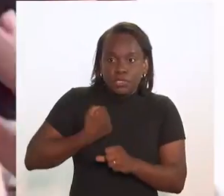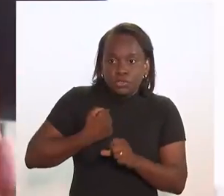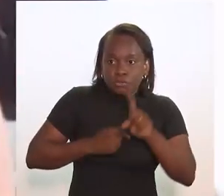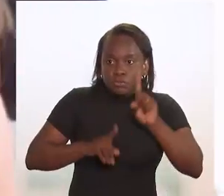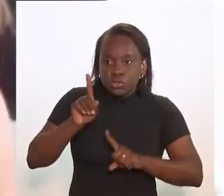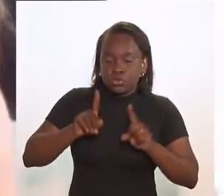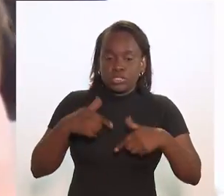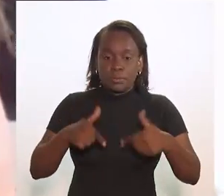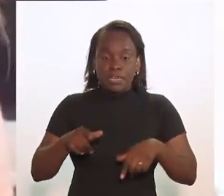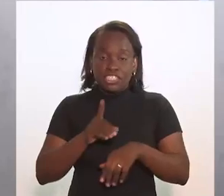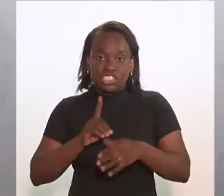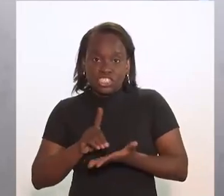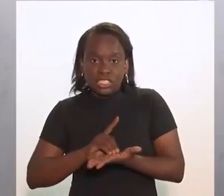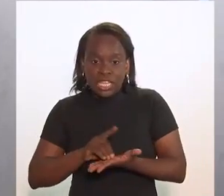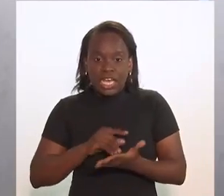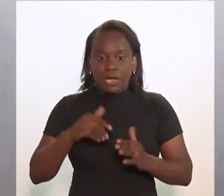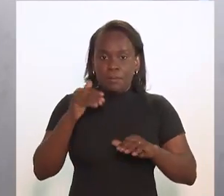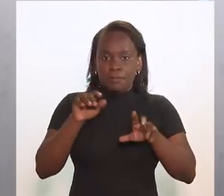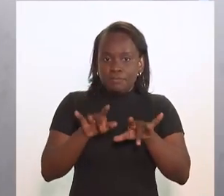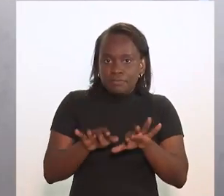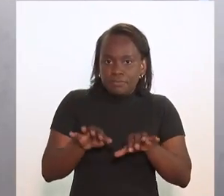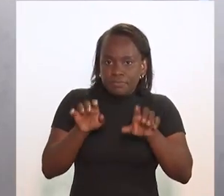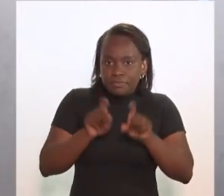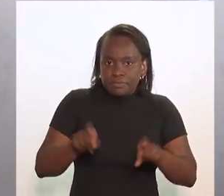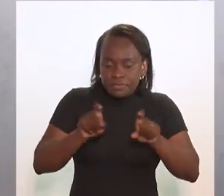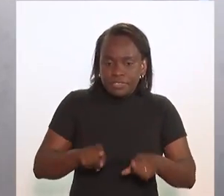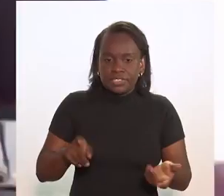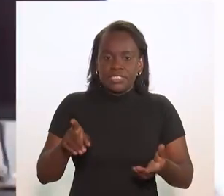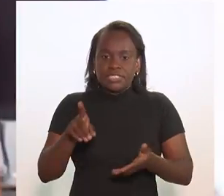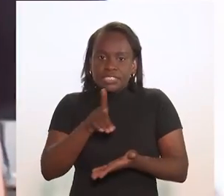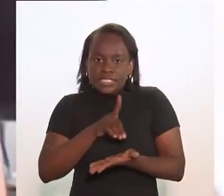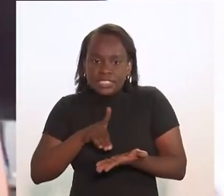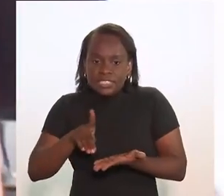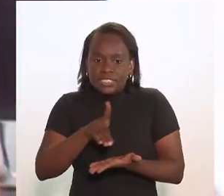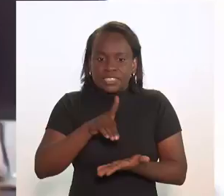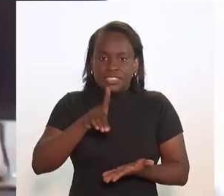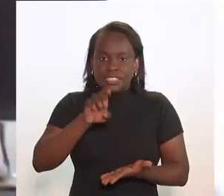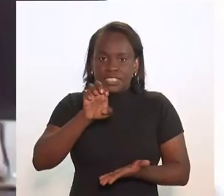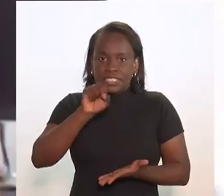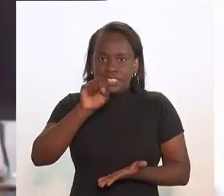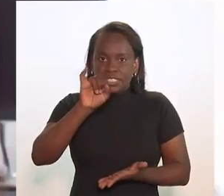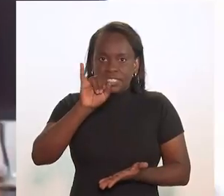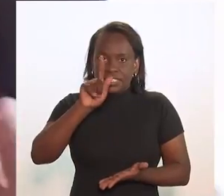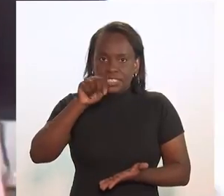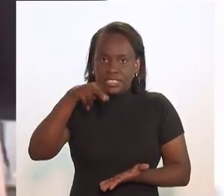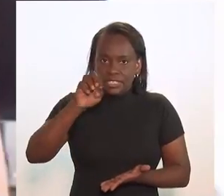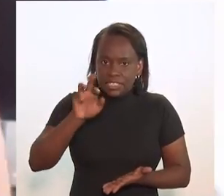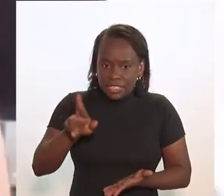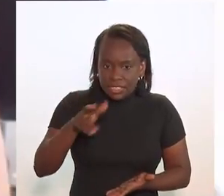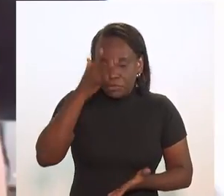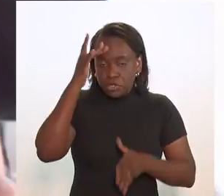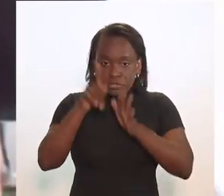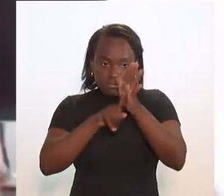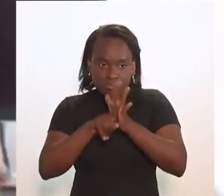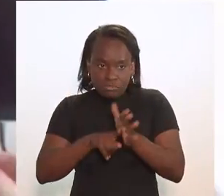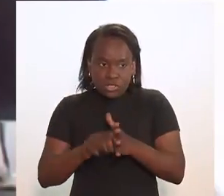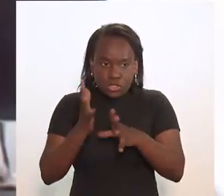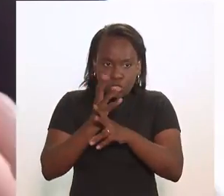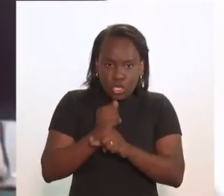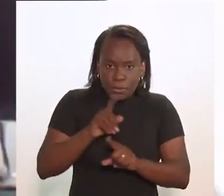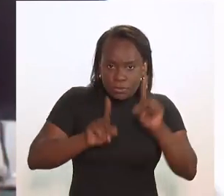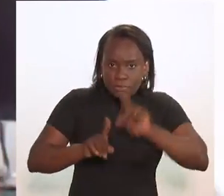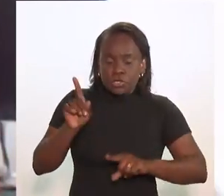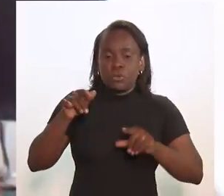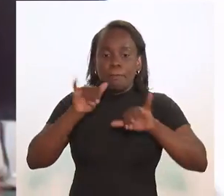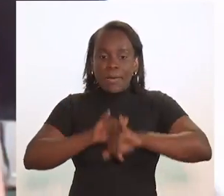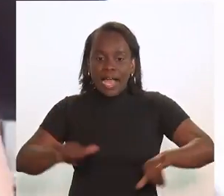os trabalhadores digitais, programadores, designers, os analistas de dados, analistas